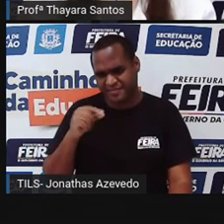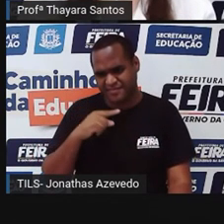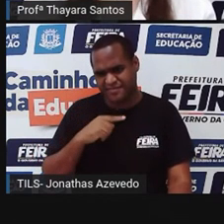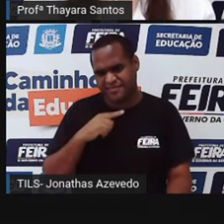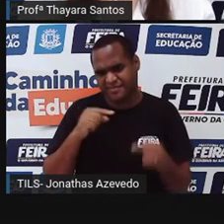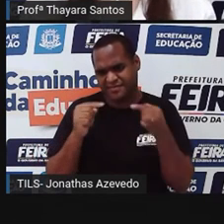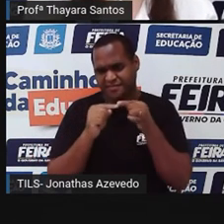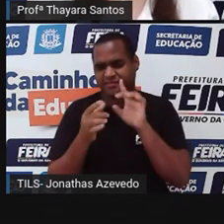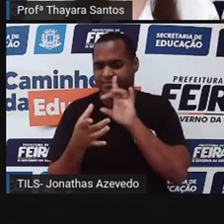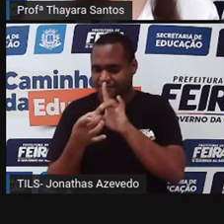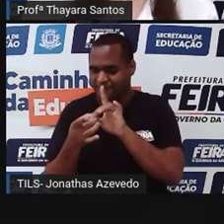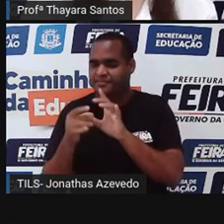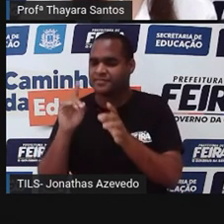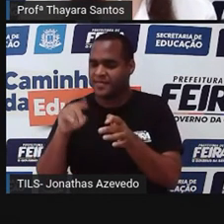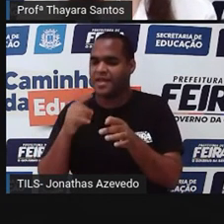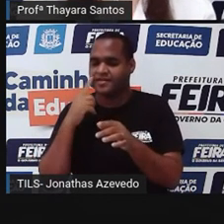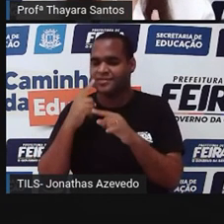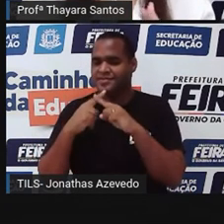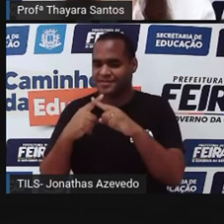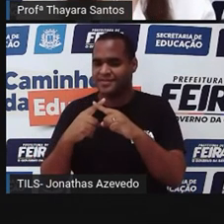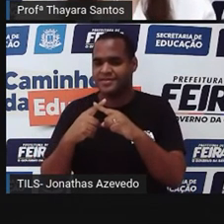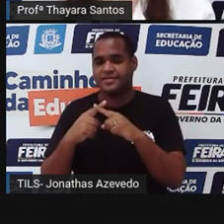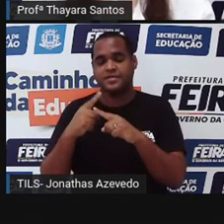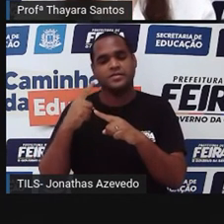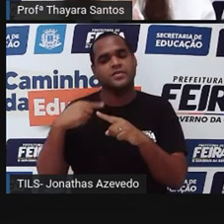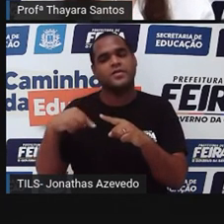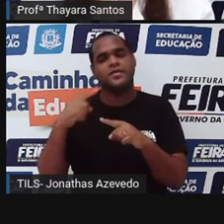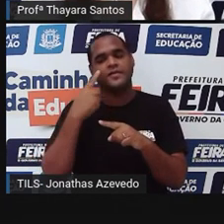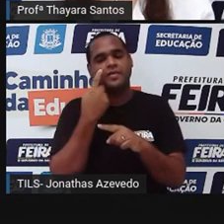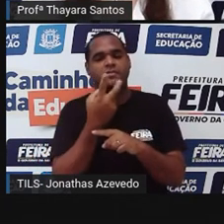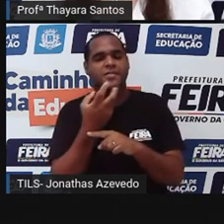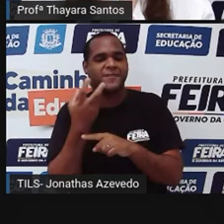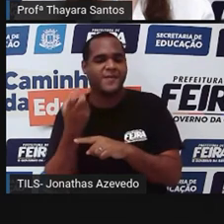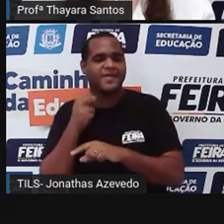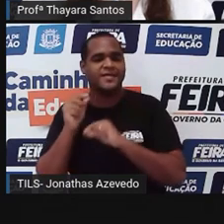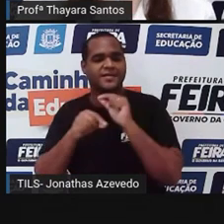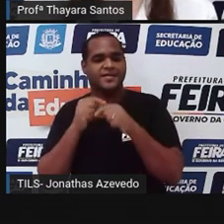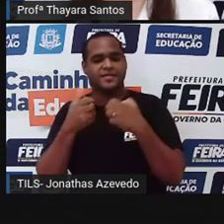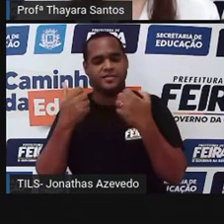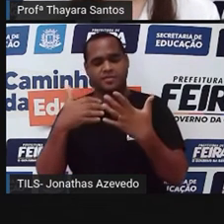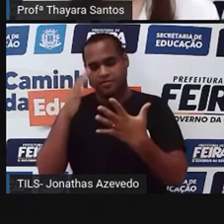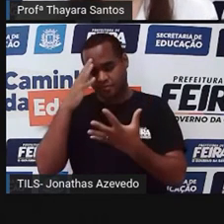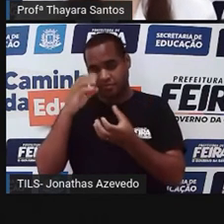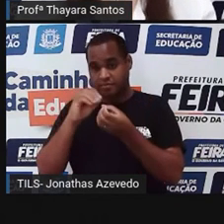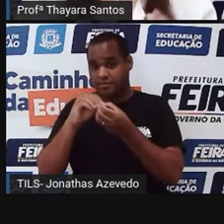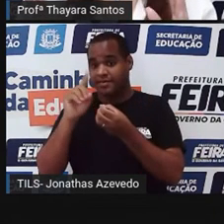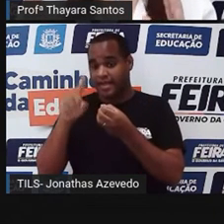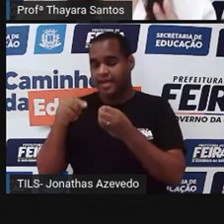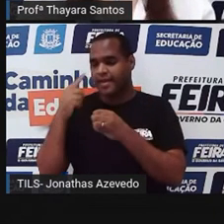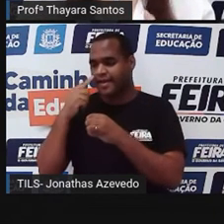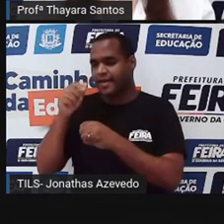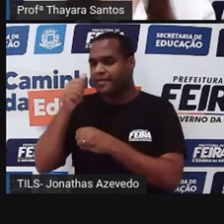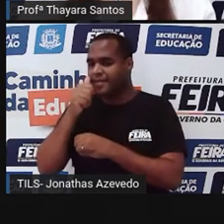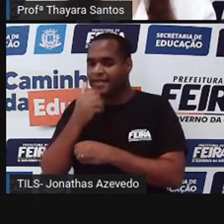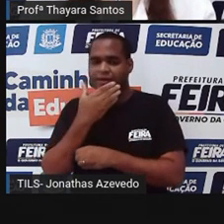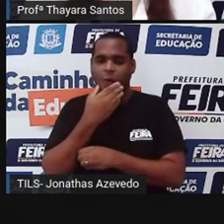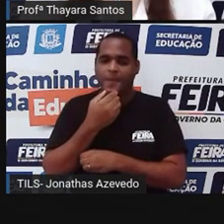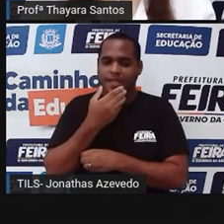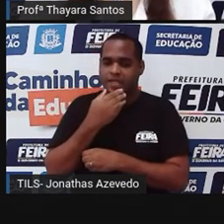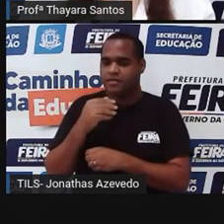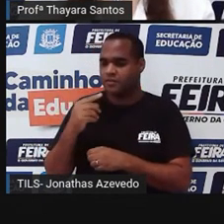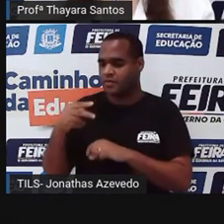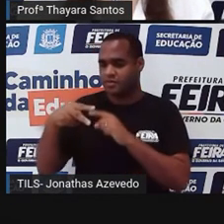ligadas ao cromossomo X. A gente já viu que, para determinação de sexo, a gente tem um par de